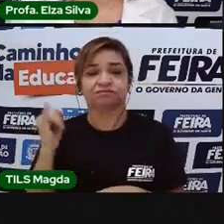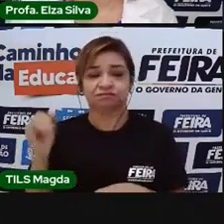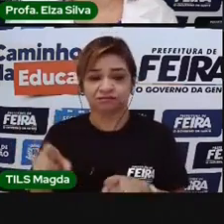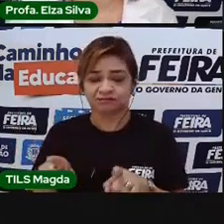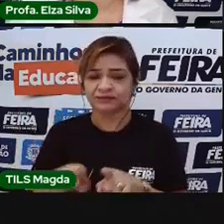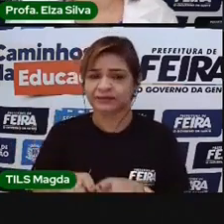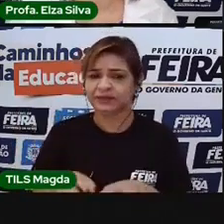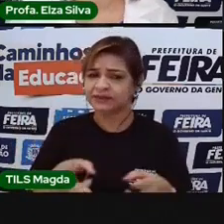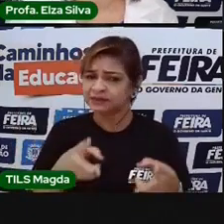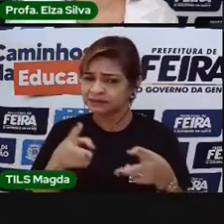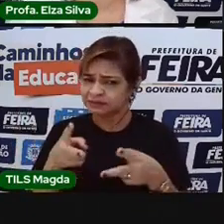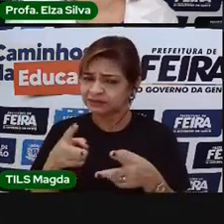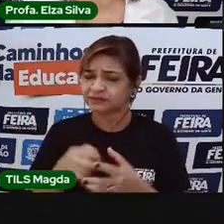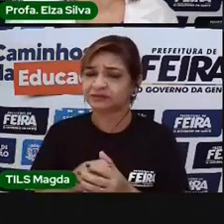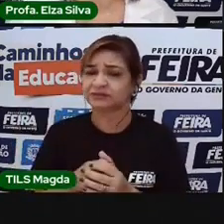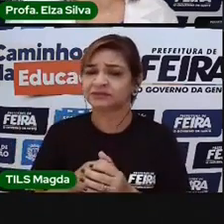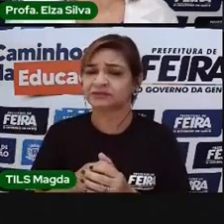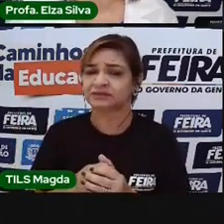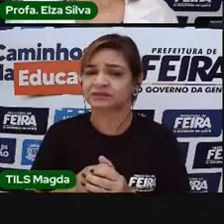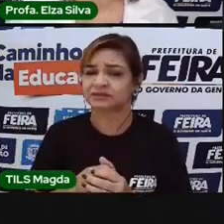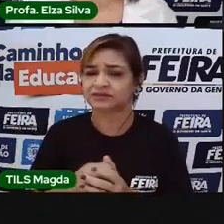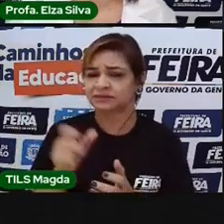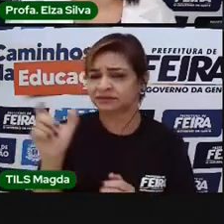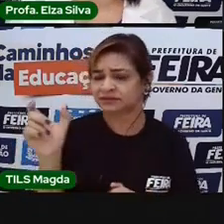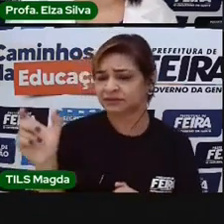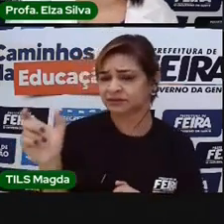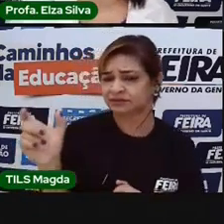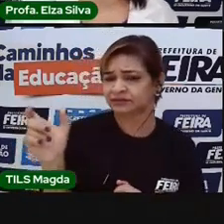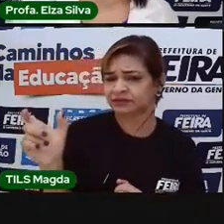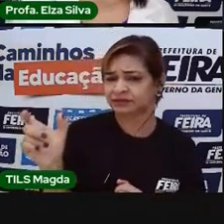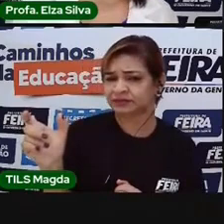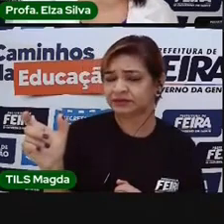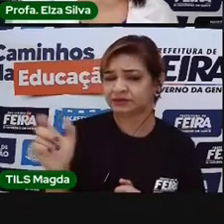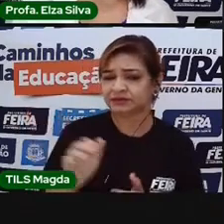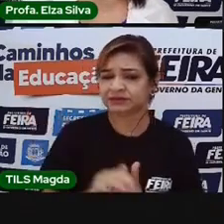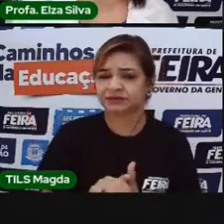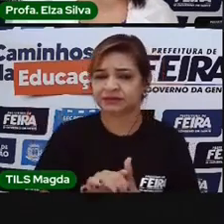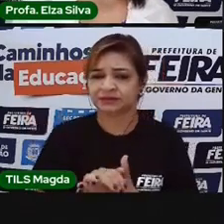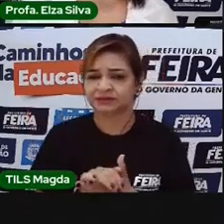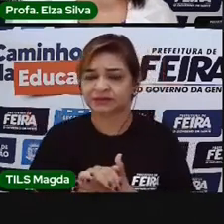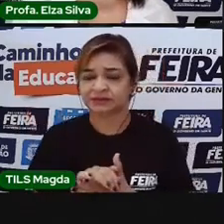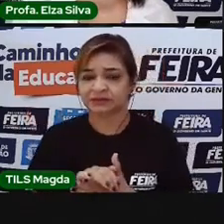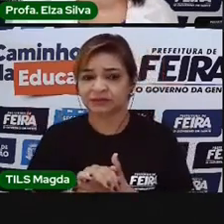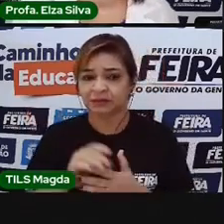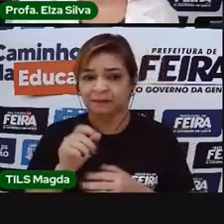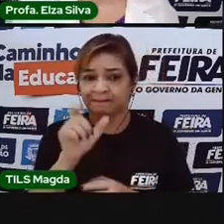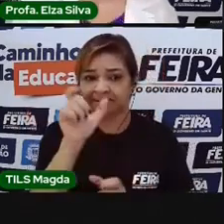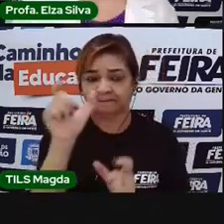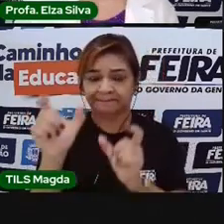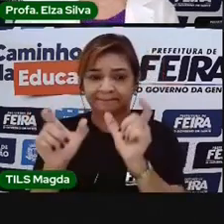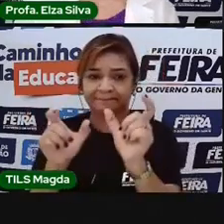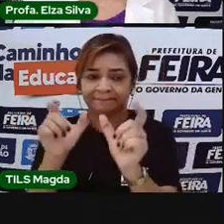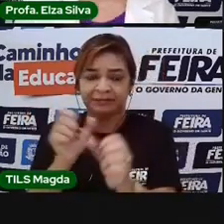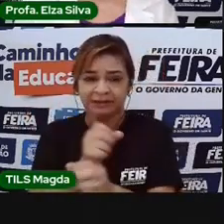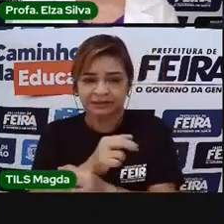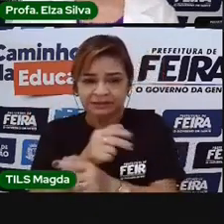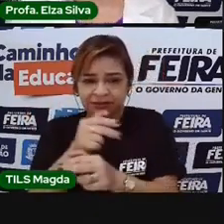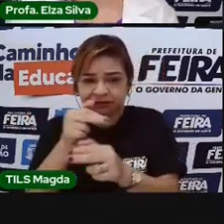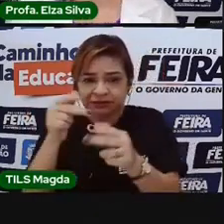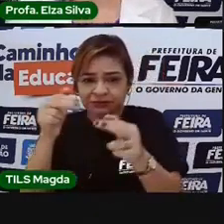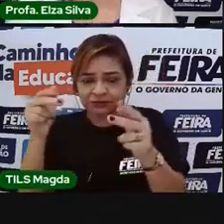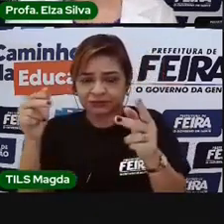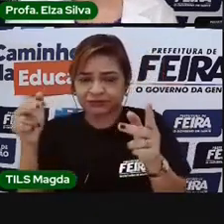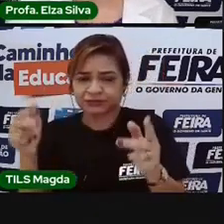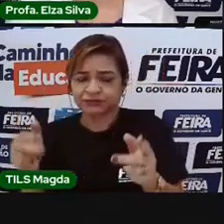Já ouviram falar em tag clouds, ou seja, nuvens de palavras? As nuvens de palavras